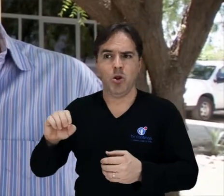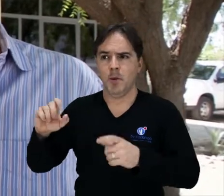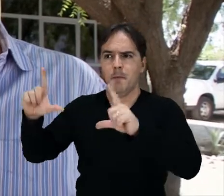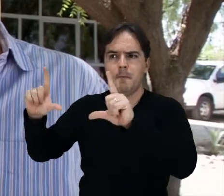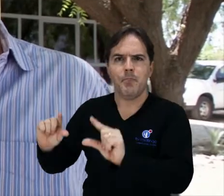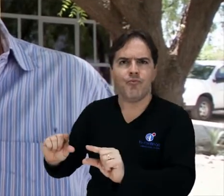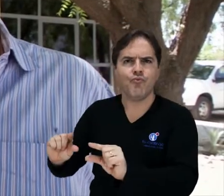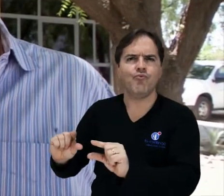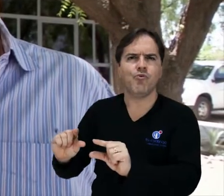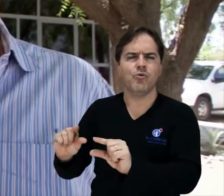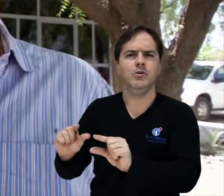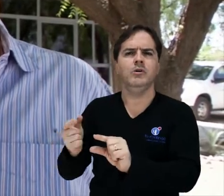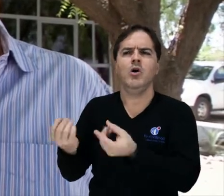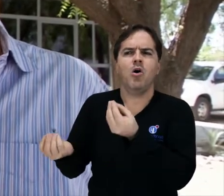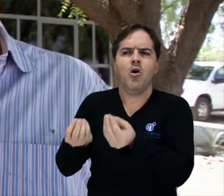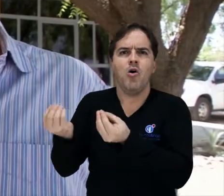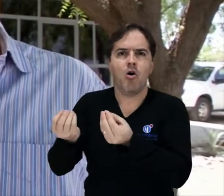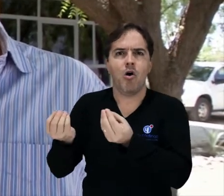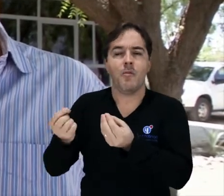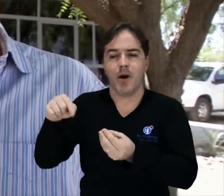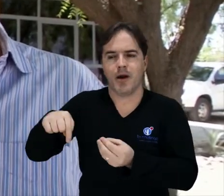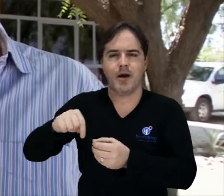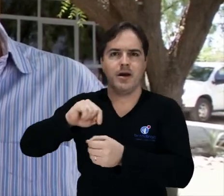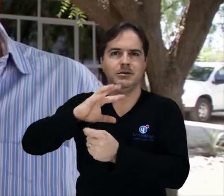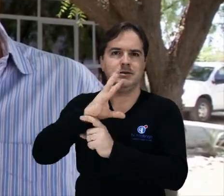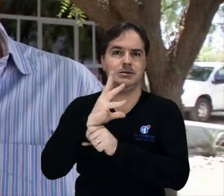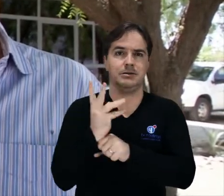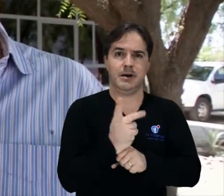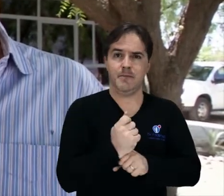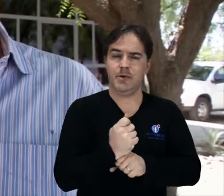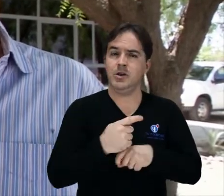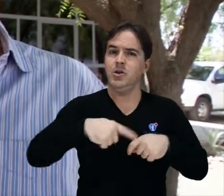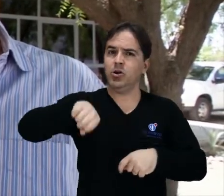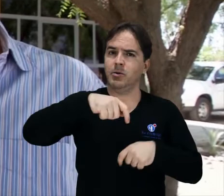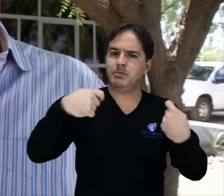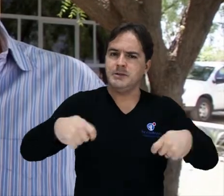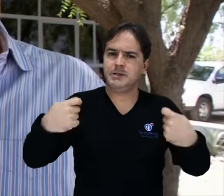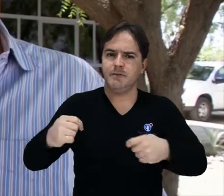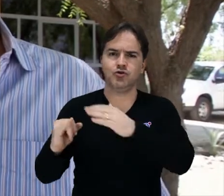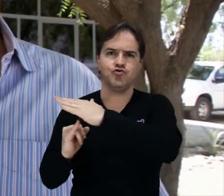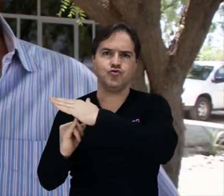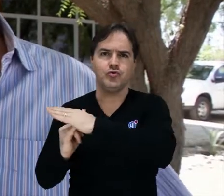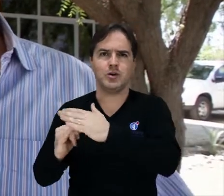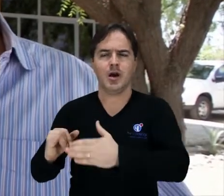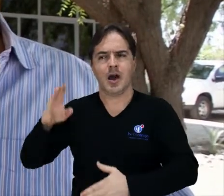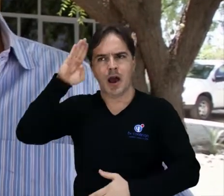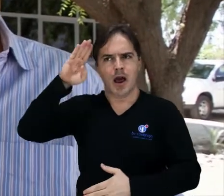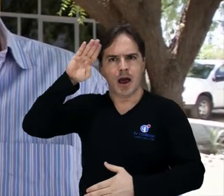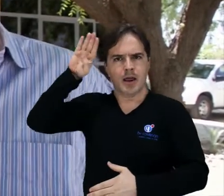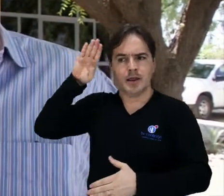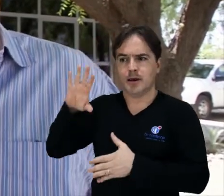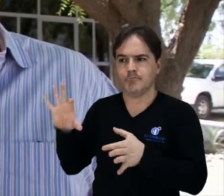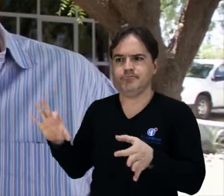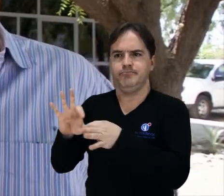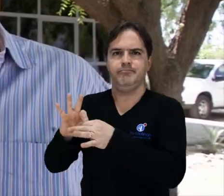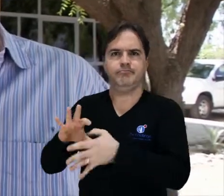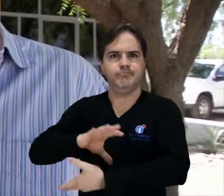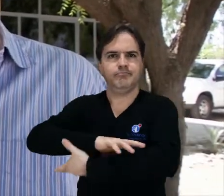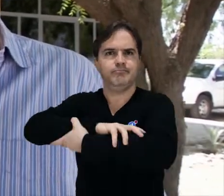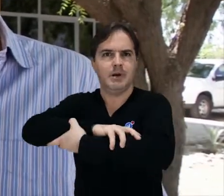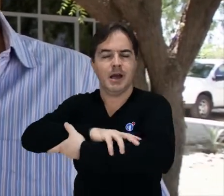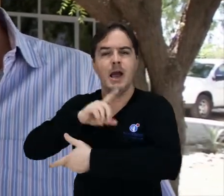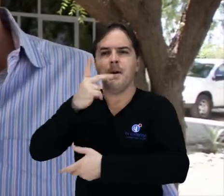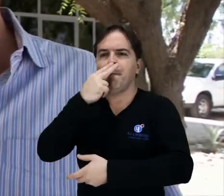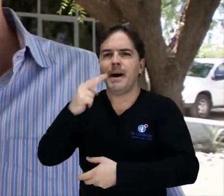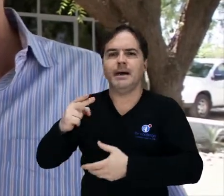E para isso a gente precisava fazer uma parceria com uma instituição acadêmica, que pudesse servir como uma espécie de rede